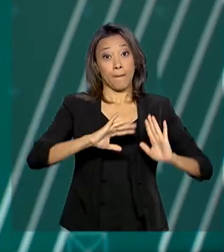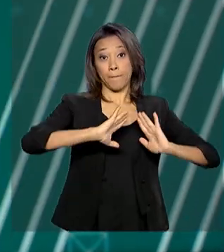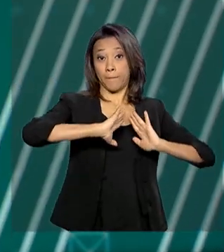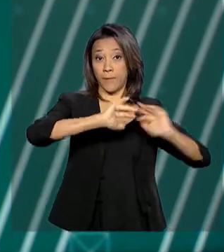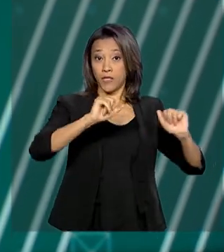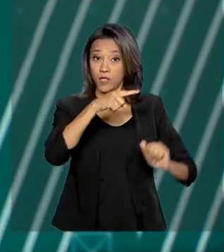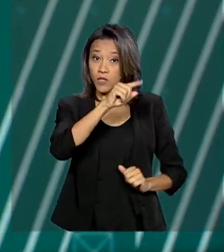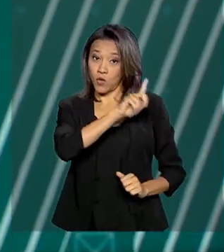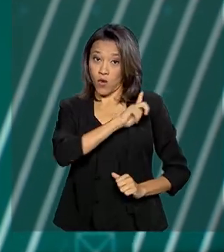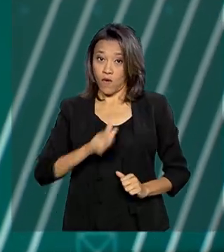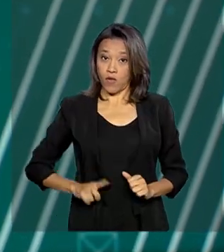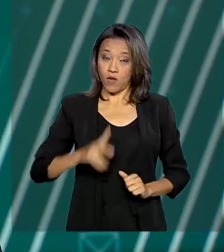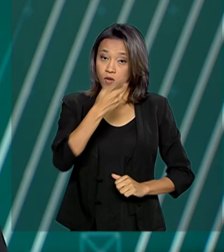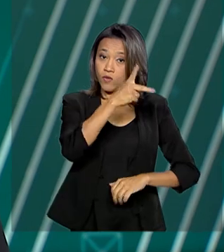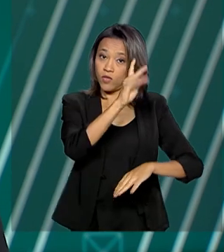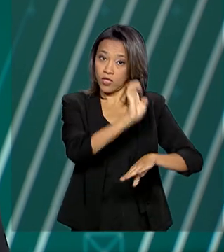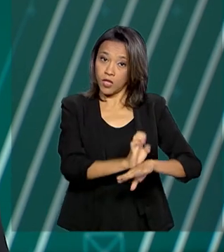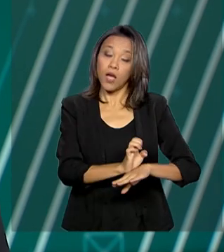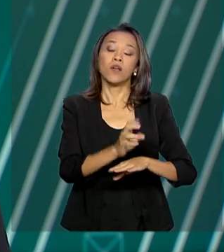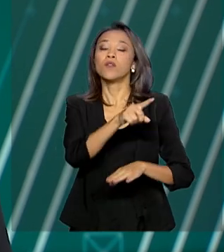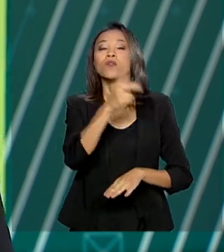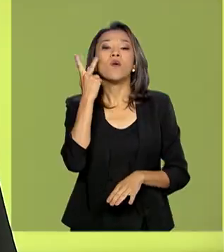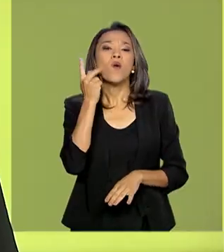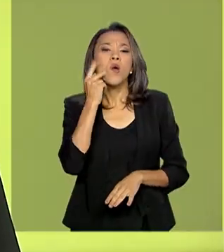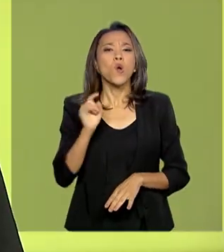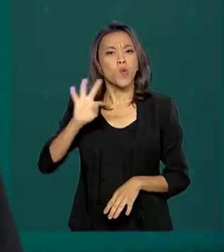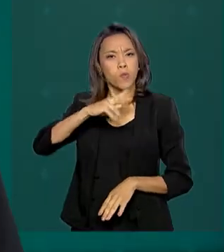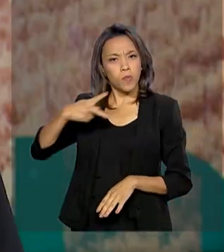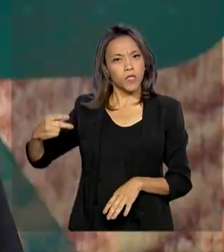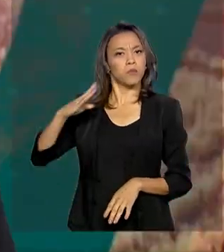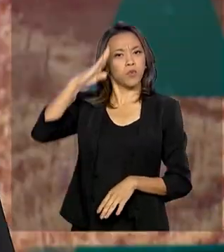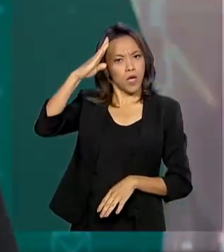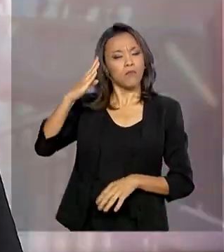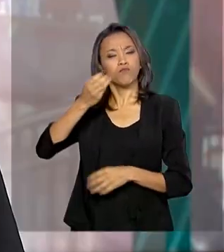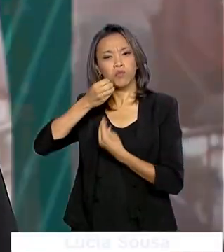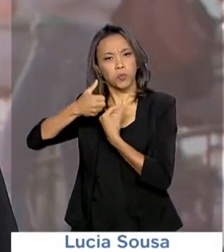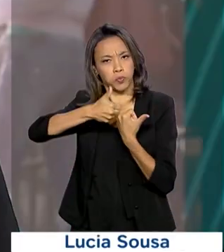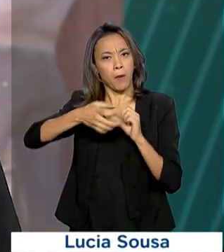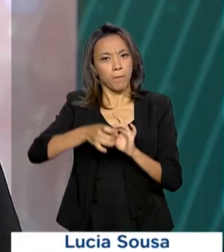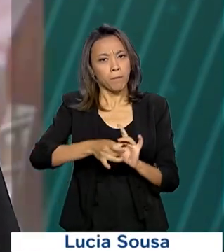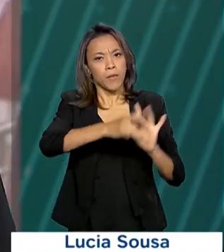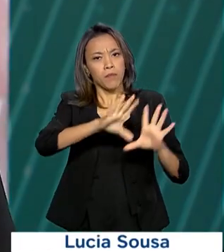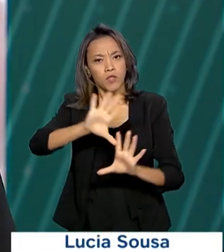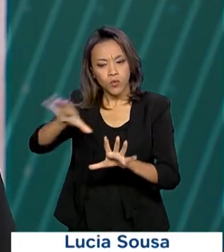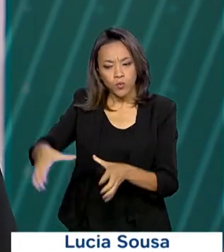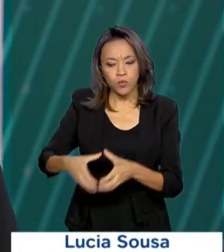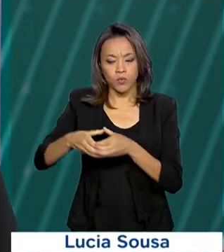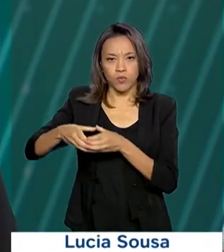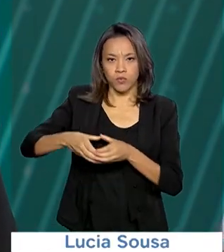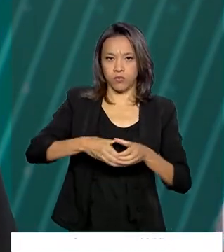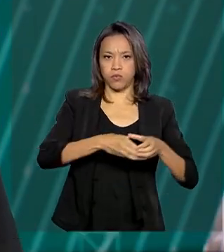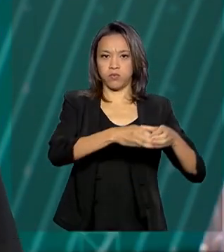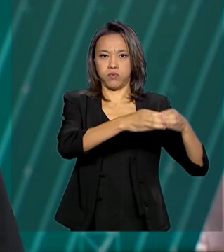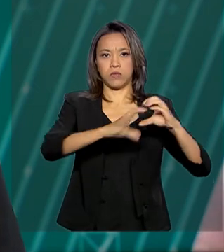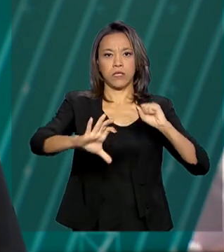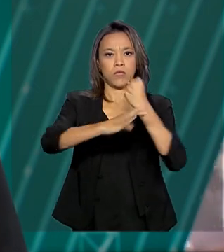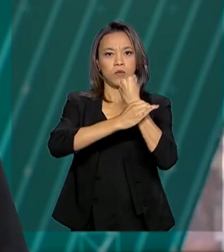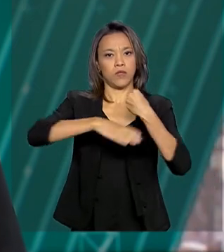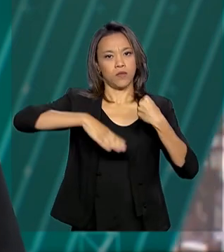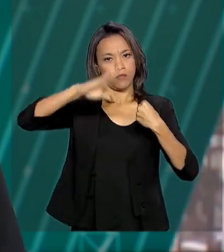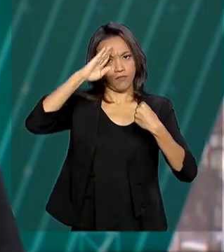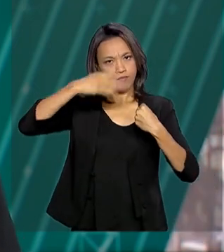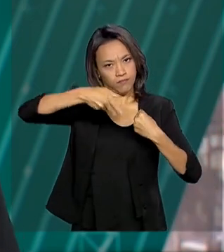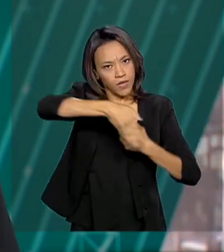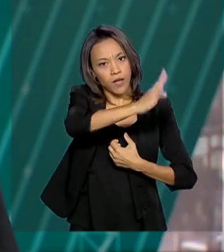governador do Ceará, Camilo Santana, o presidente Jair Bolsonaro autorizou o emprego das Forças Armadas para a garantia da lei